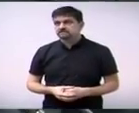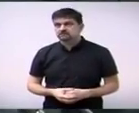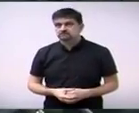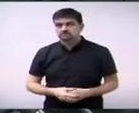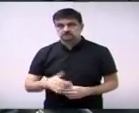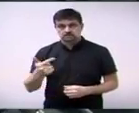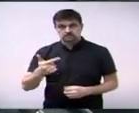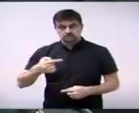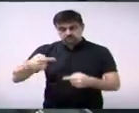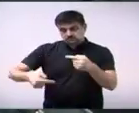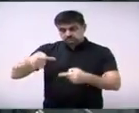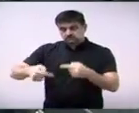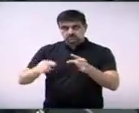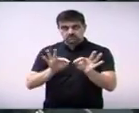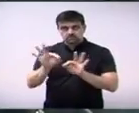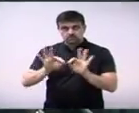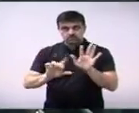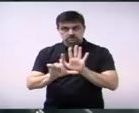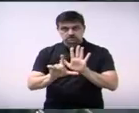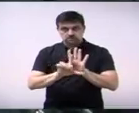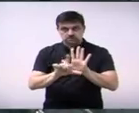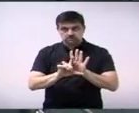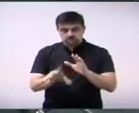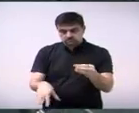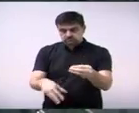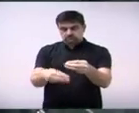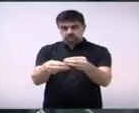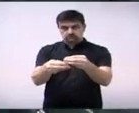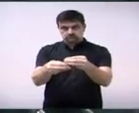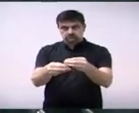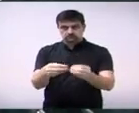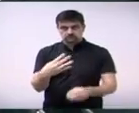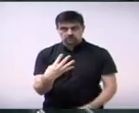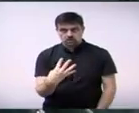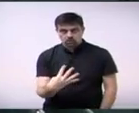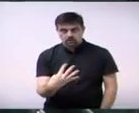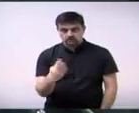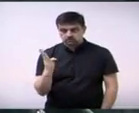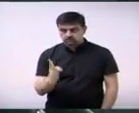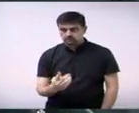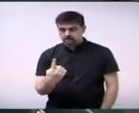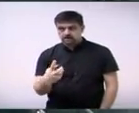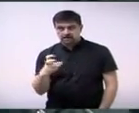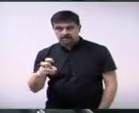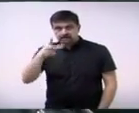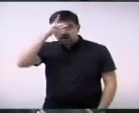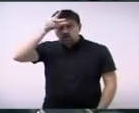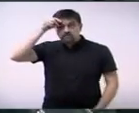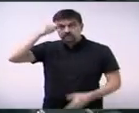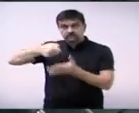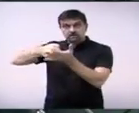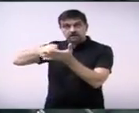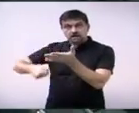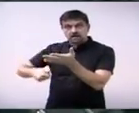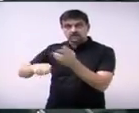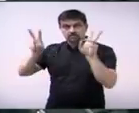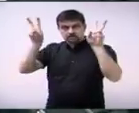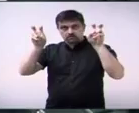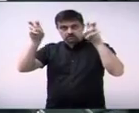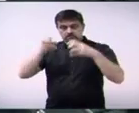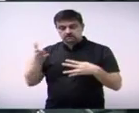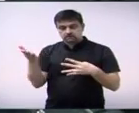segunda discussão do projeto de lei complementar 4 barra 15 do executivo que dispõe sobre o